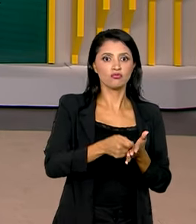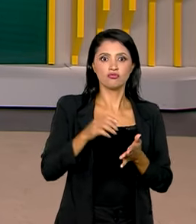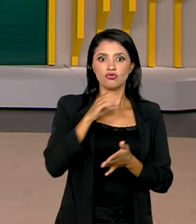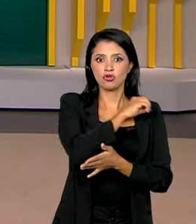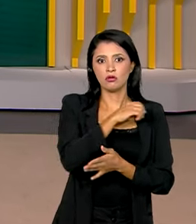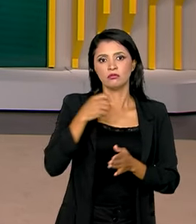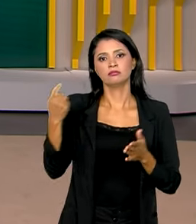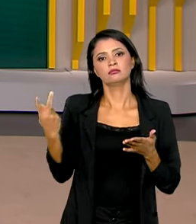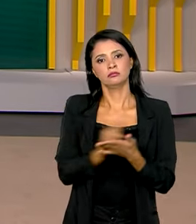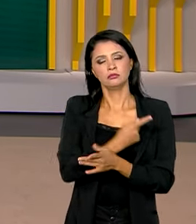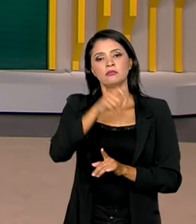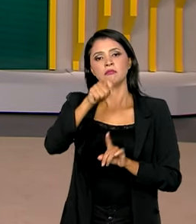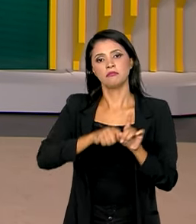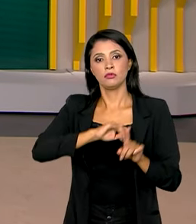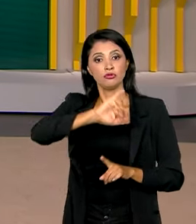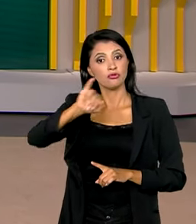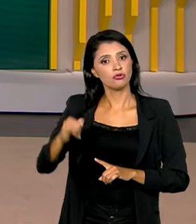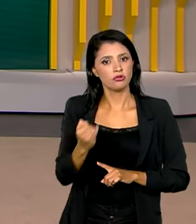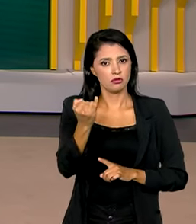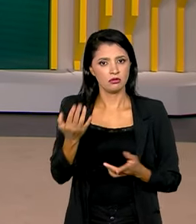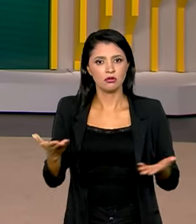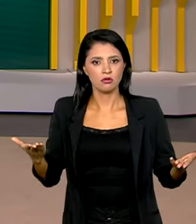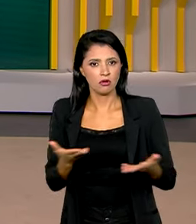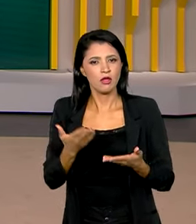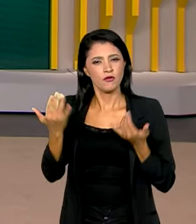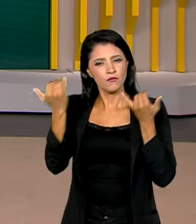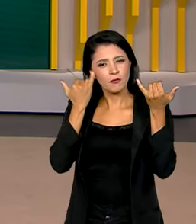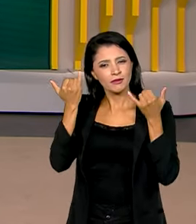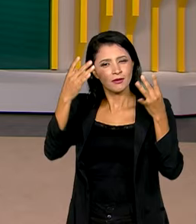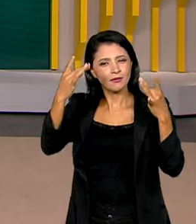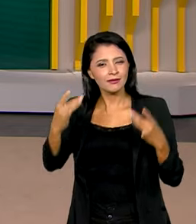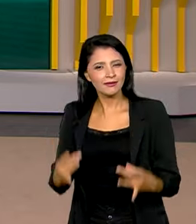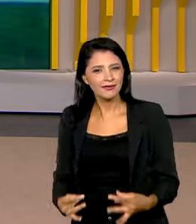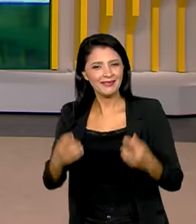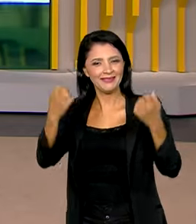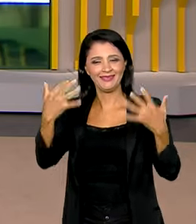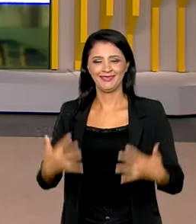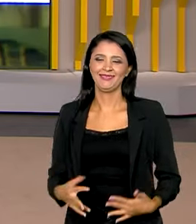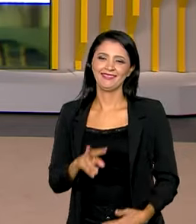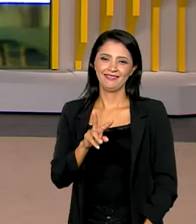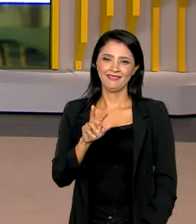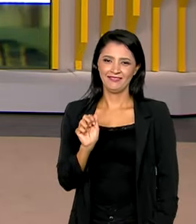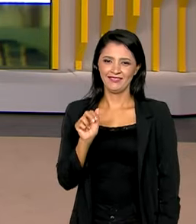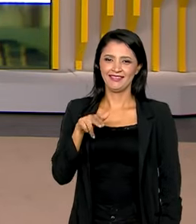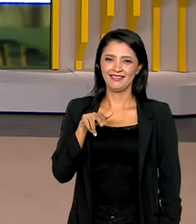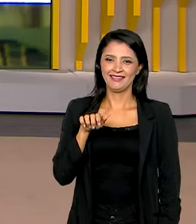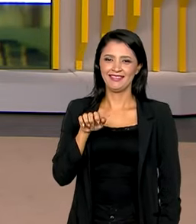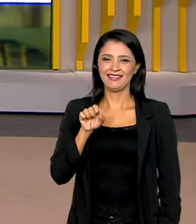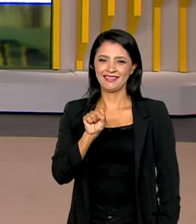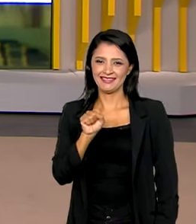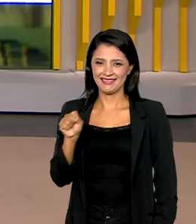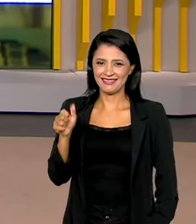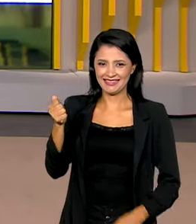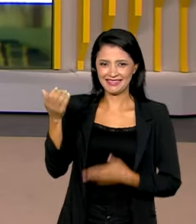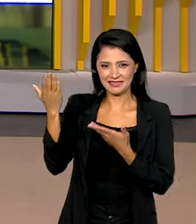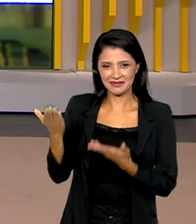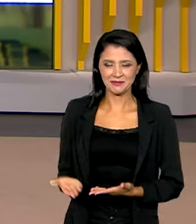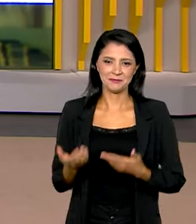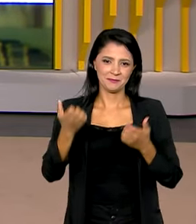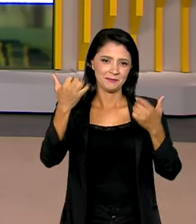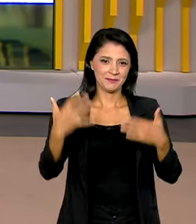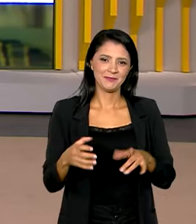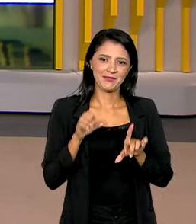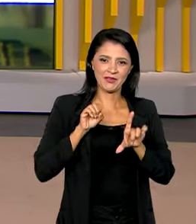neste mês de janeiro. Agora, quem tem as informações, explica tudo direitinho pra gente, é a Vanessa Casalino, que fala